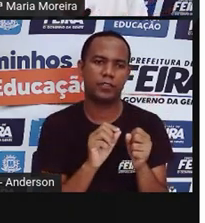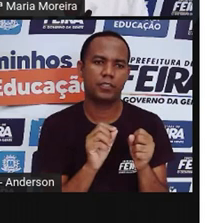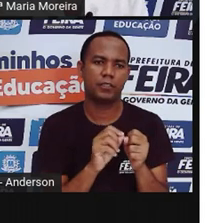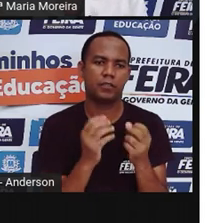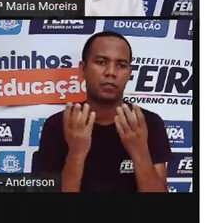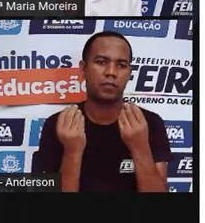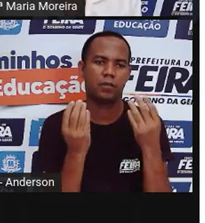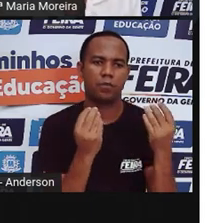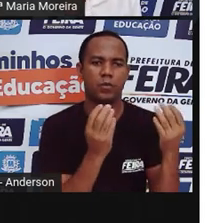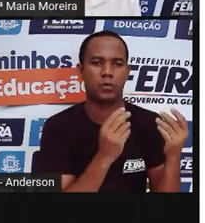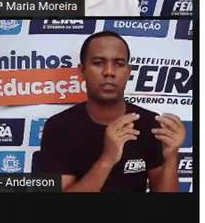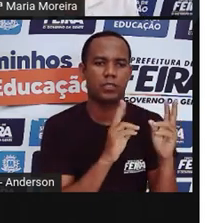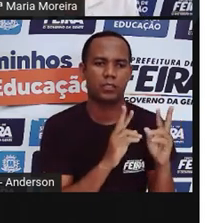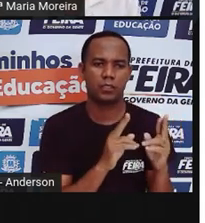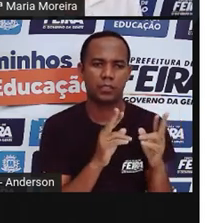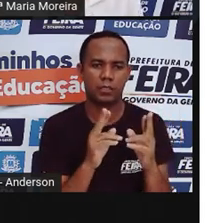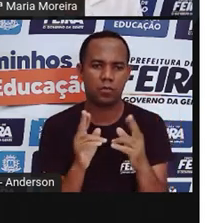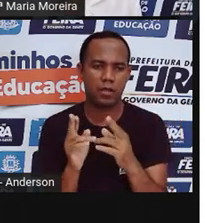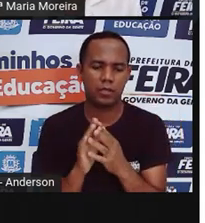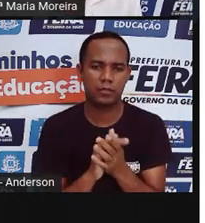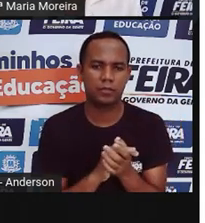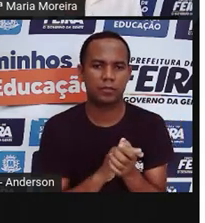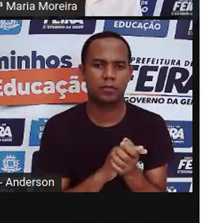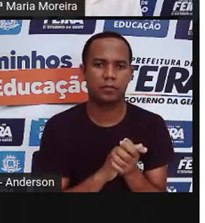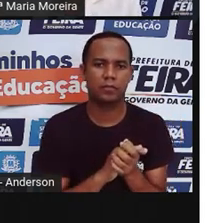muitas outras José Finos, né?